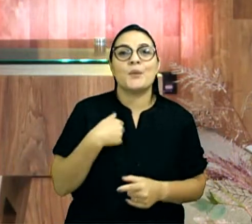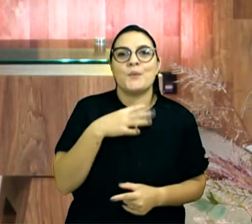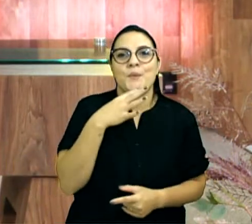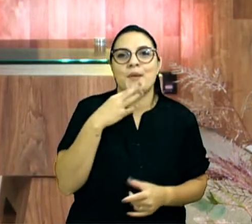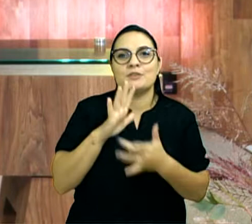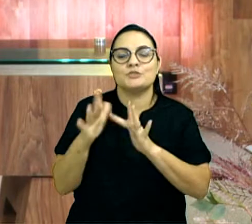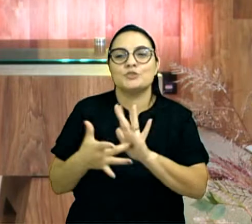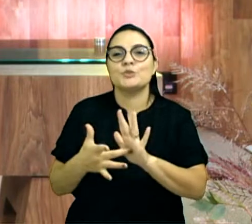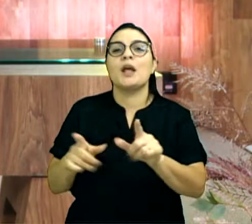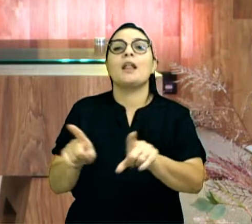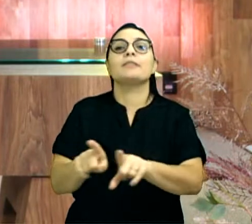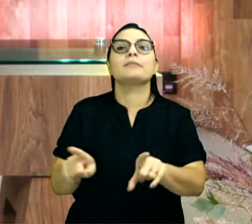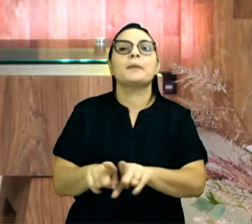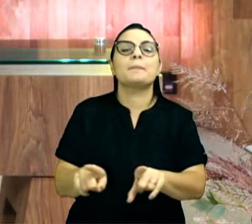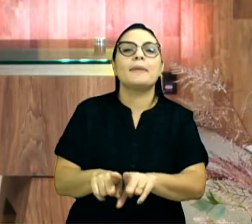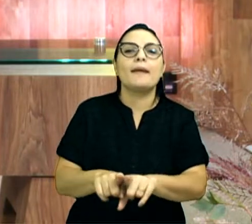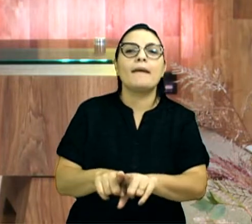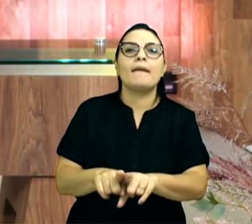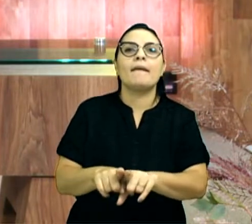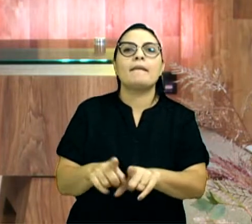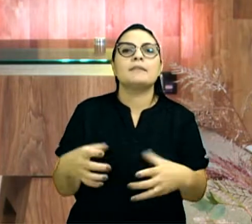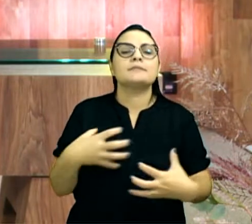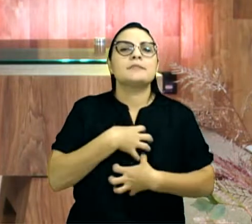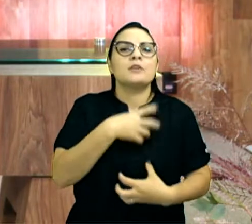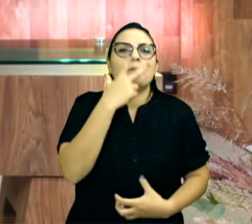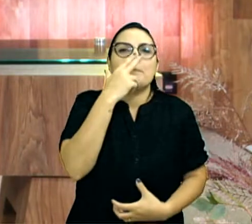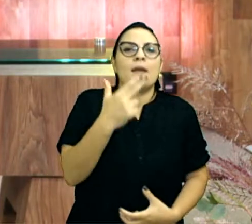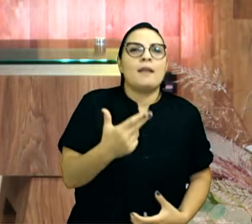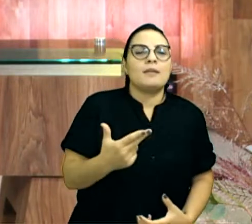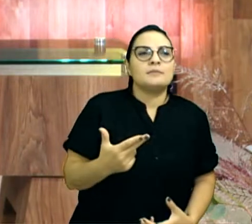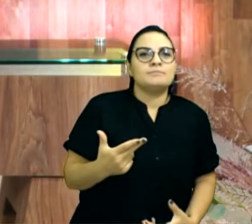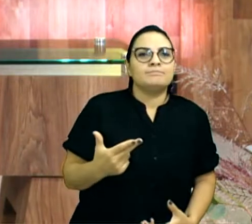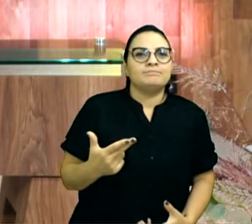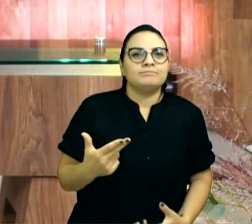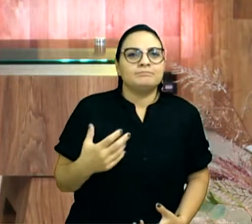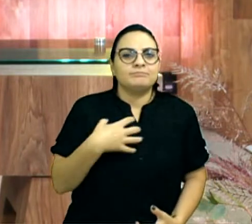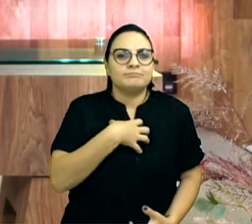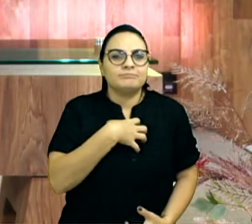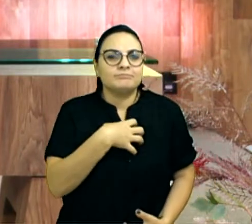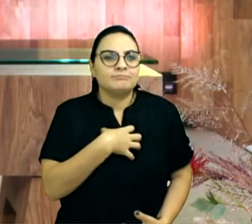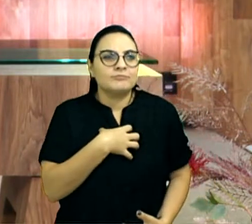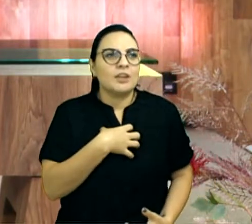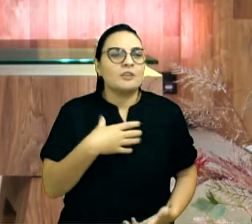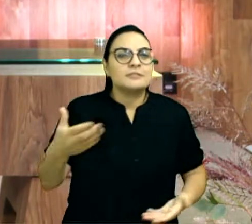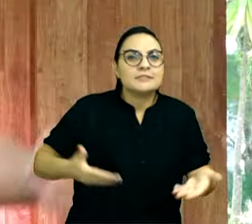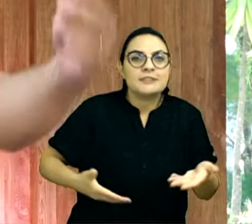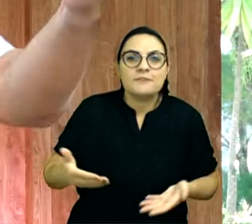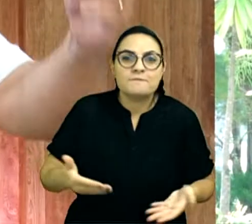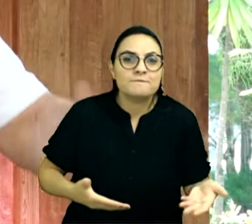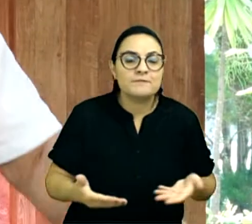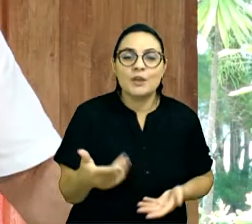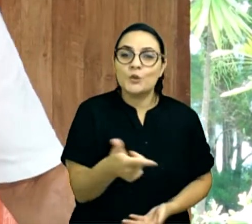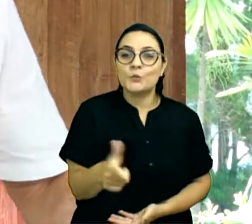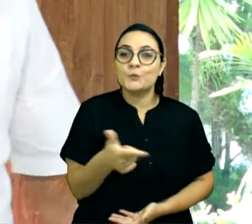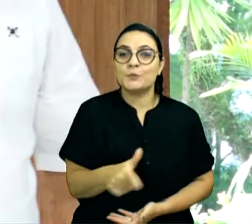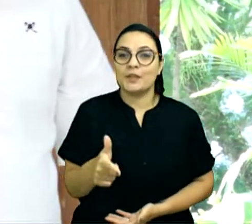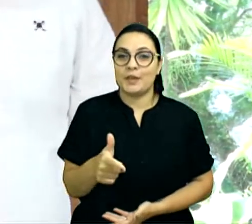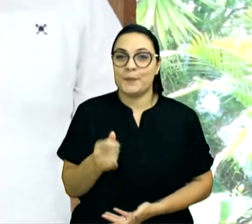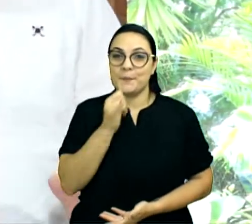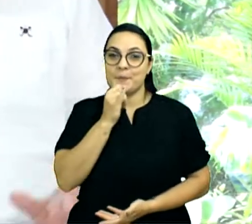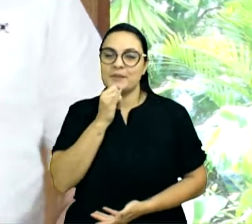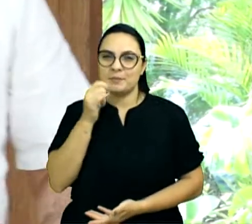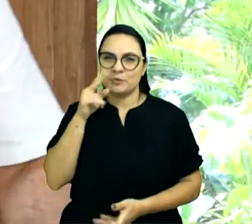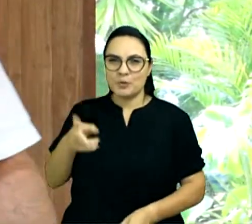servir a Deus, o ser humano, ele foi criado com esse DNA de servir. Tanto que esses homens que têm muito dinheiro,